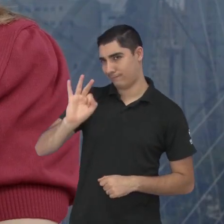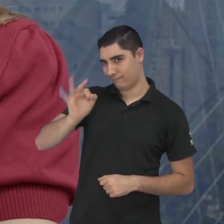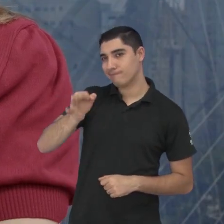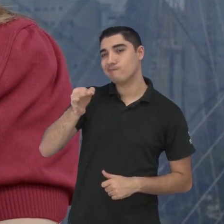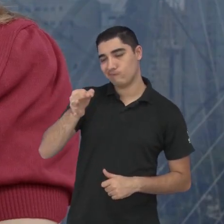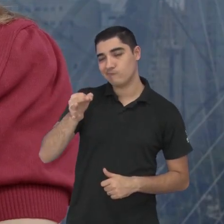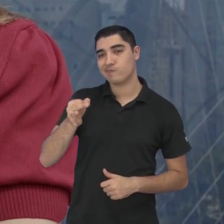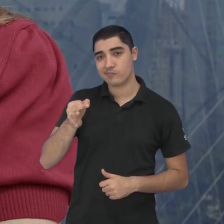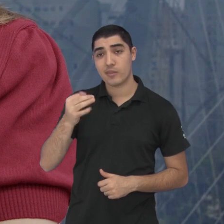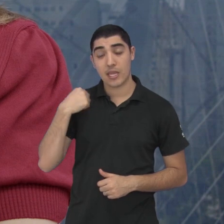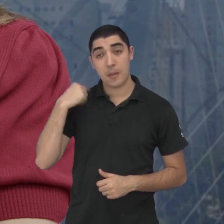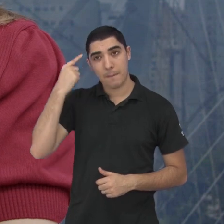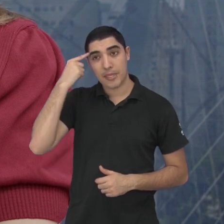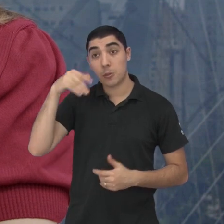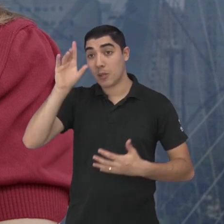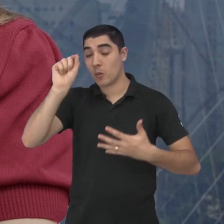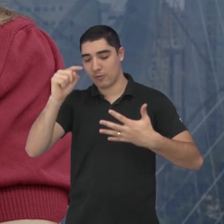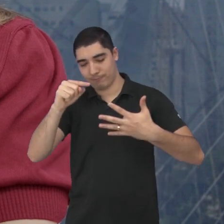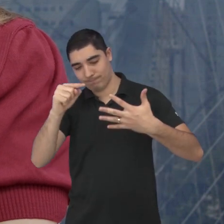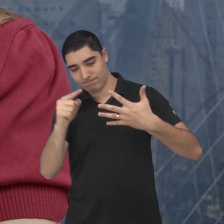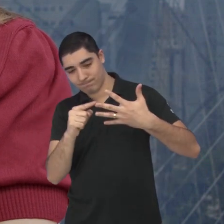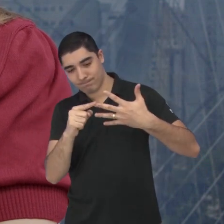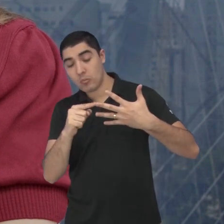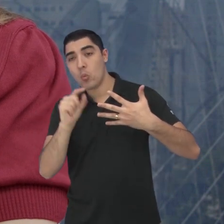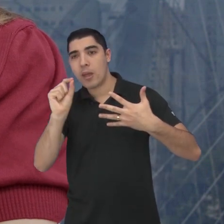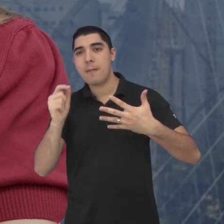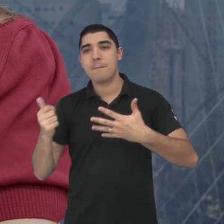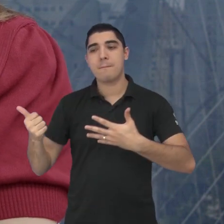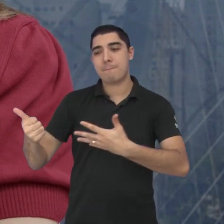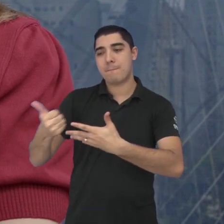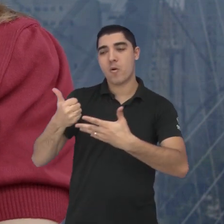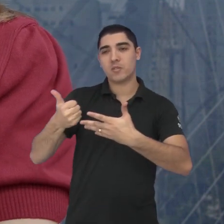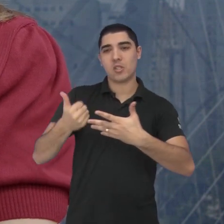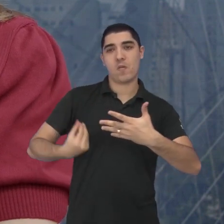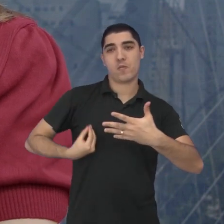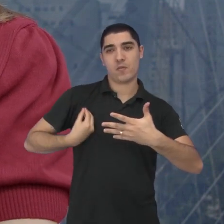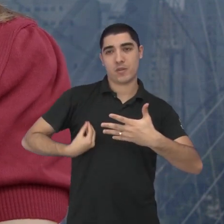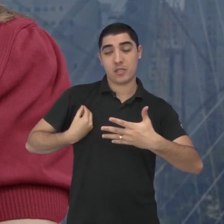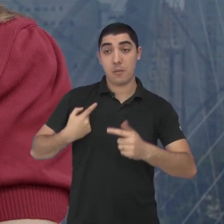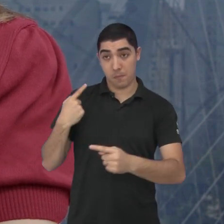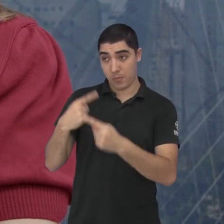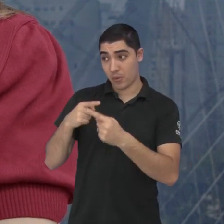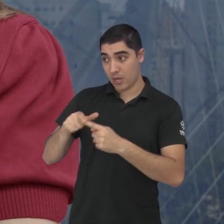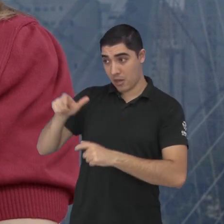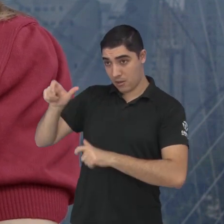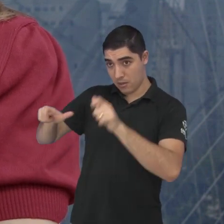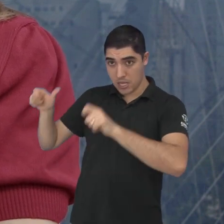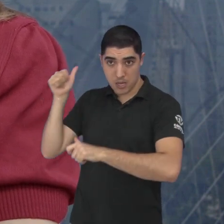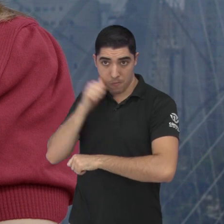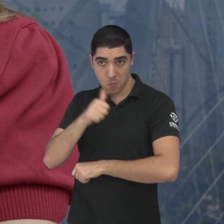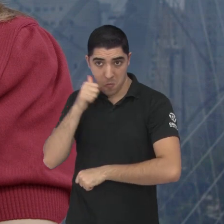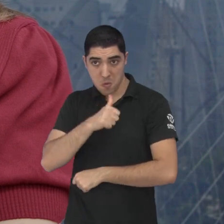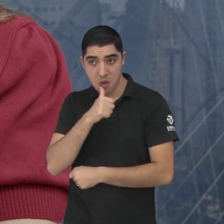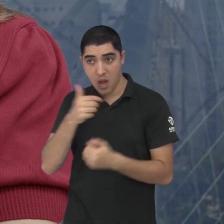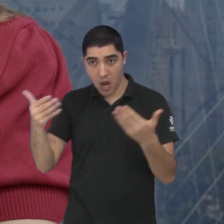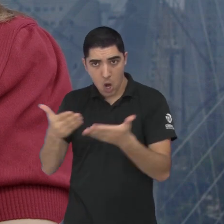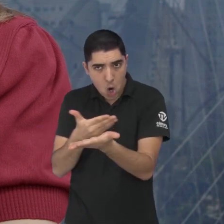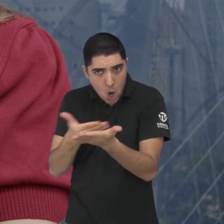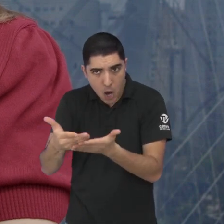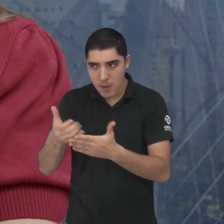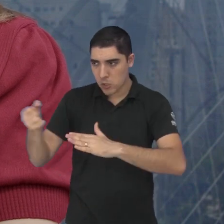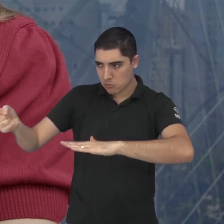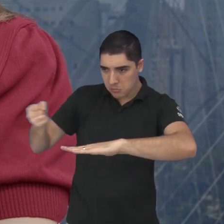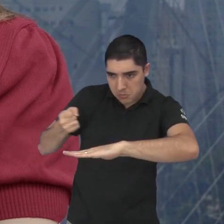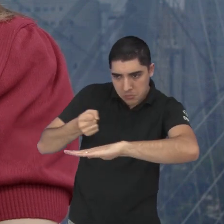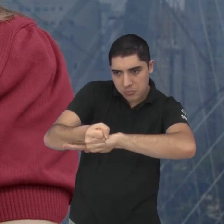é prevalente, assim, é a questão da carreira, né? Acho que hoje as mulheres, depois que elas ocuparam esse lugar,